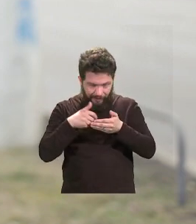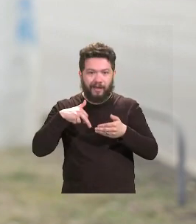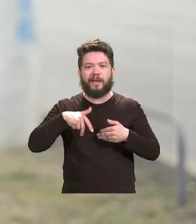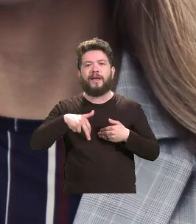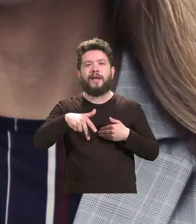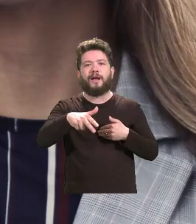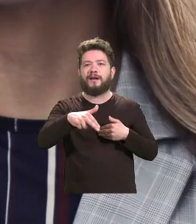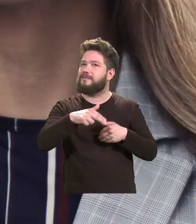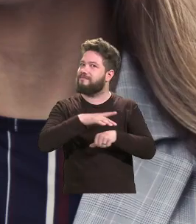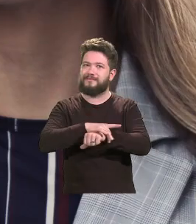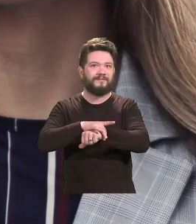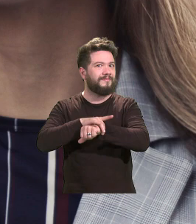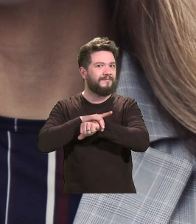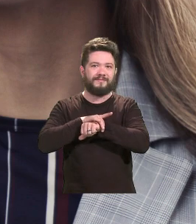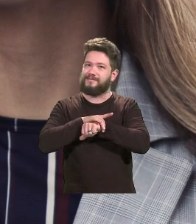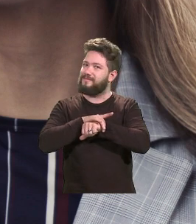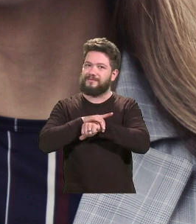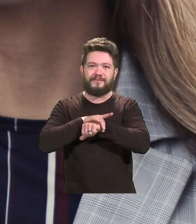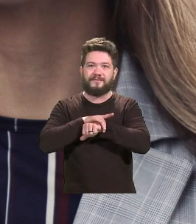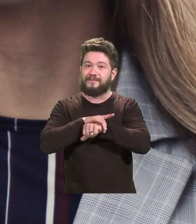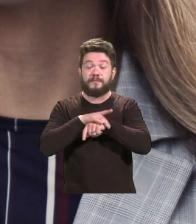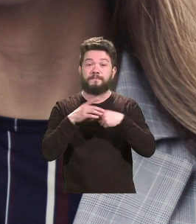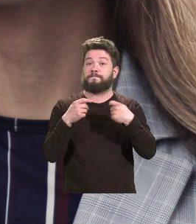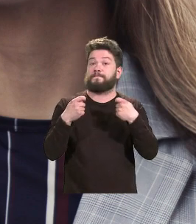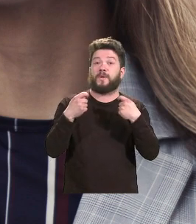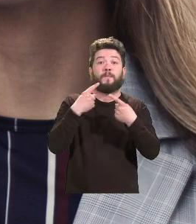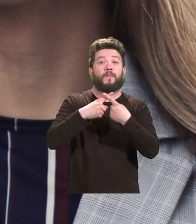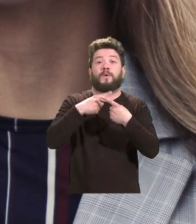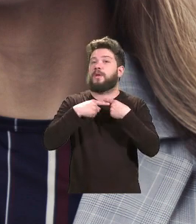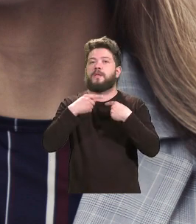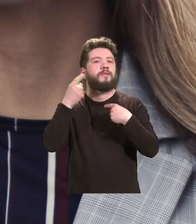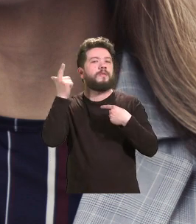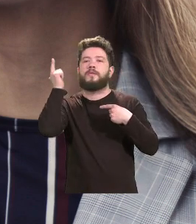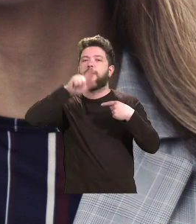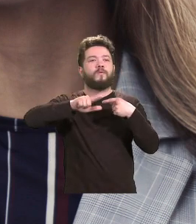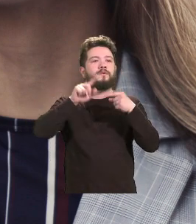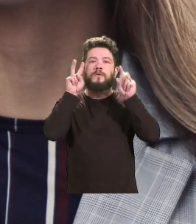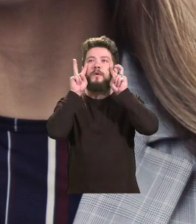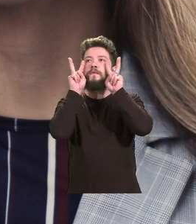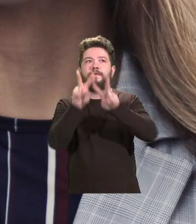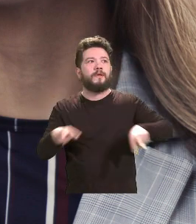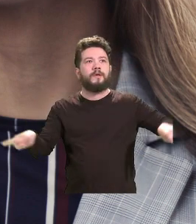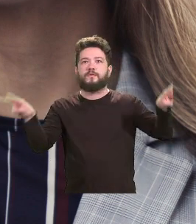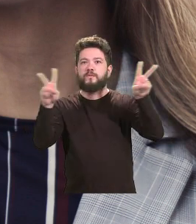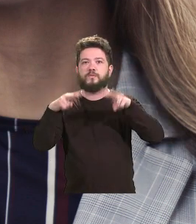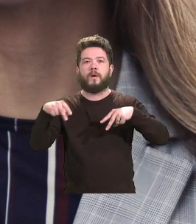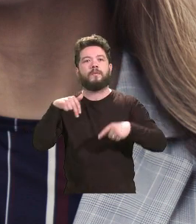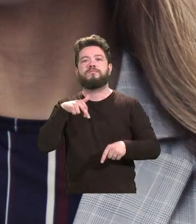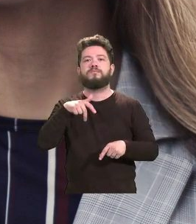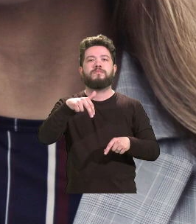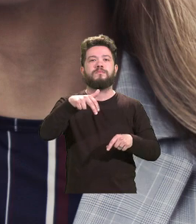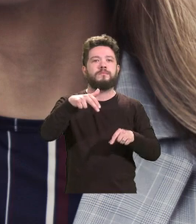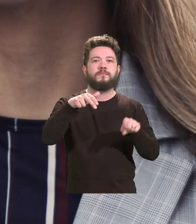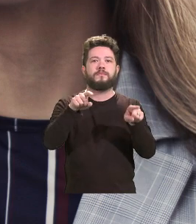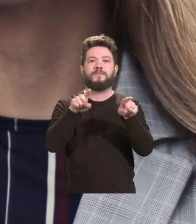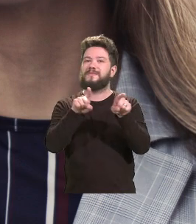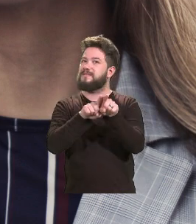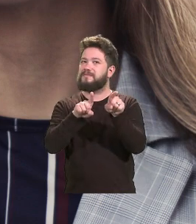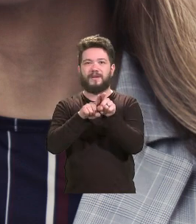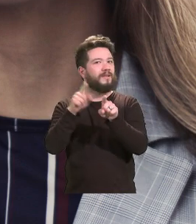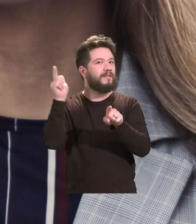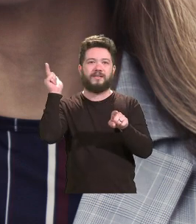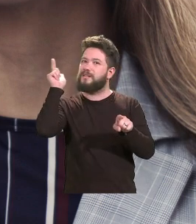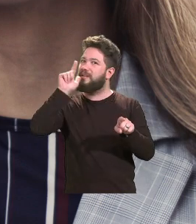Nós não conseguimos identificar todos os elementos e, da mesma forma, não conseguiremos